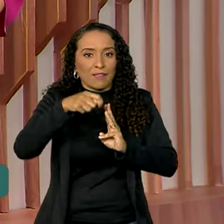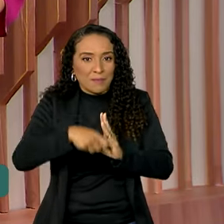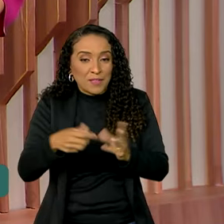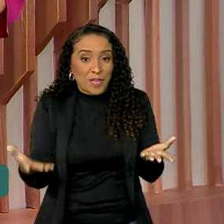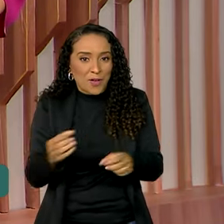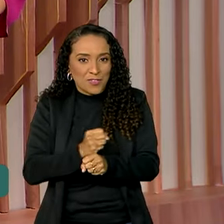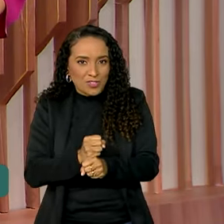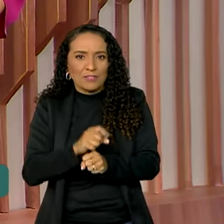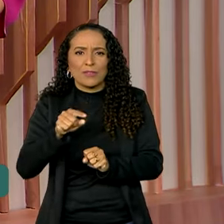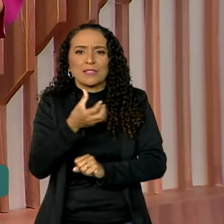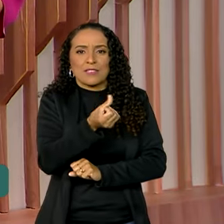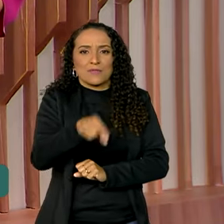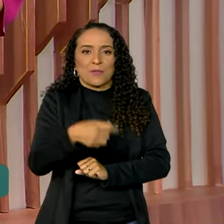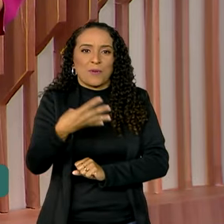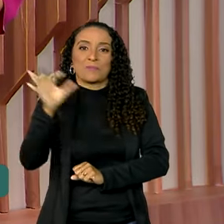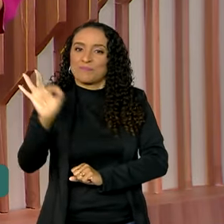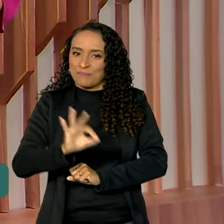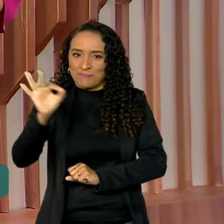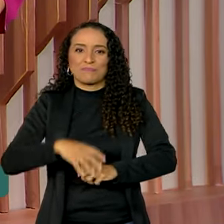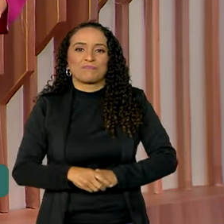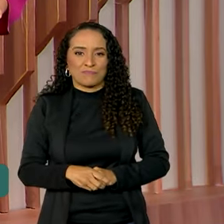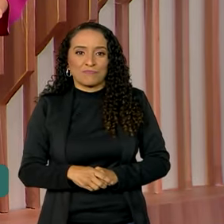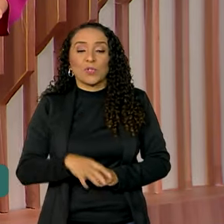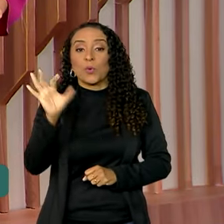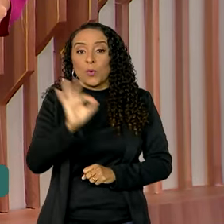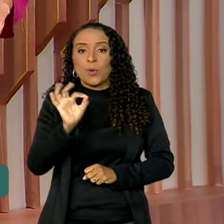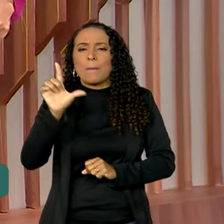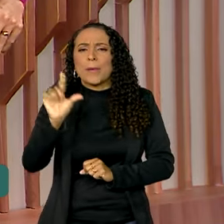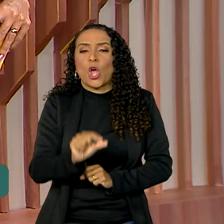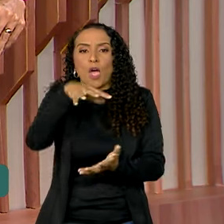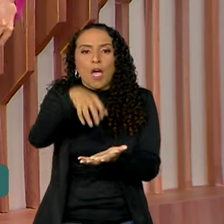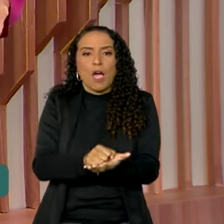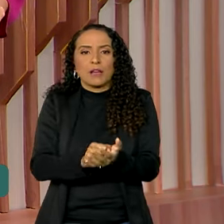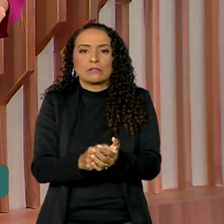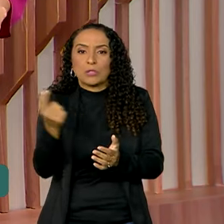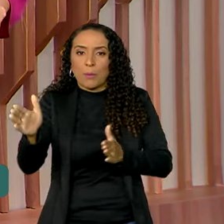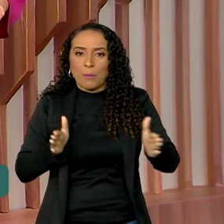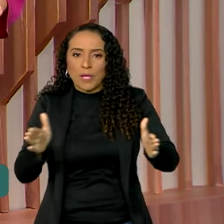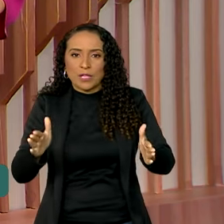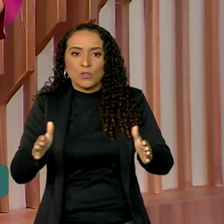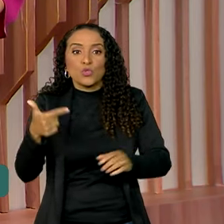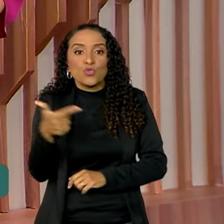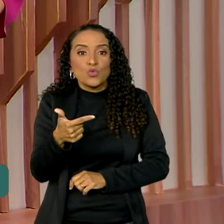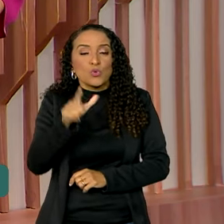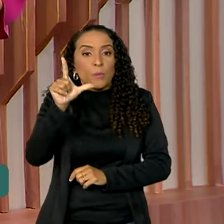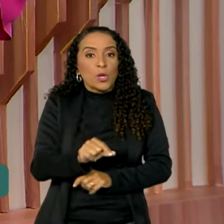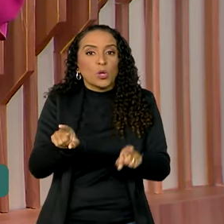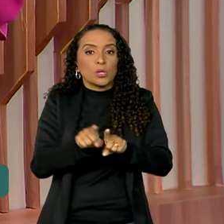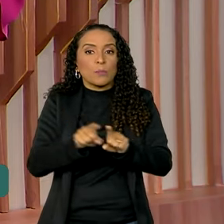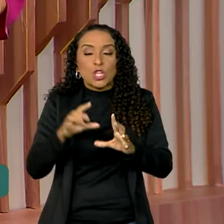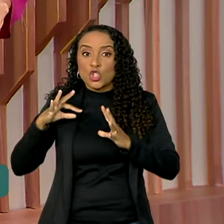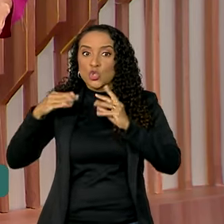trimestre deste ano foi de 6,4%. O índice é o menor já registrado no período e o segundo menor